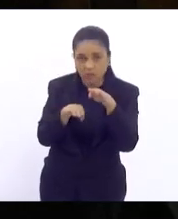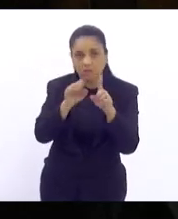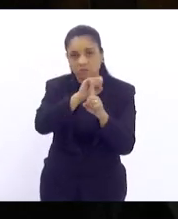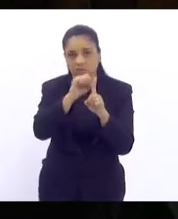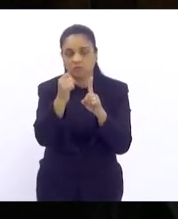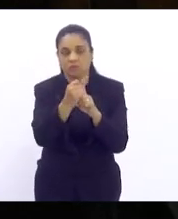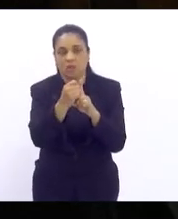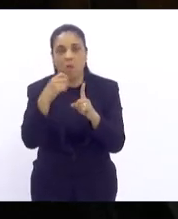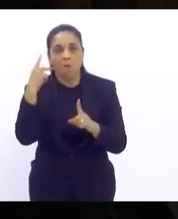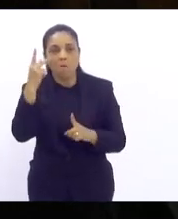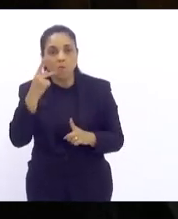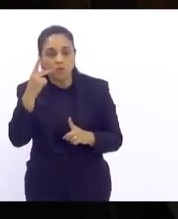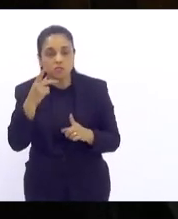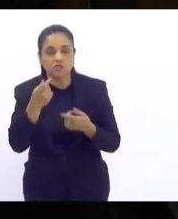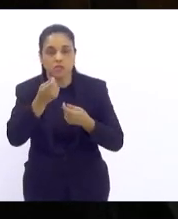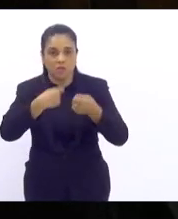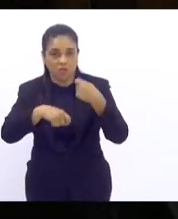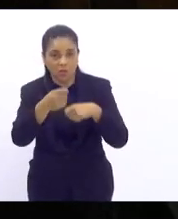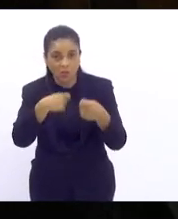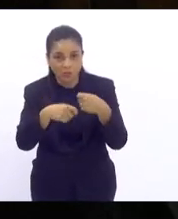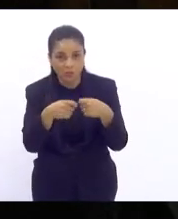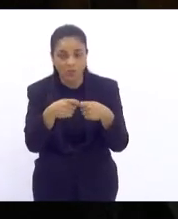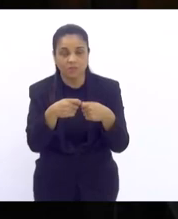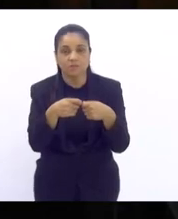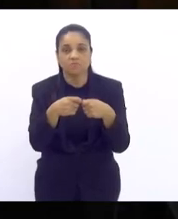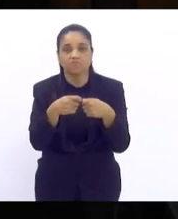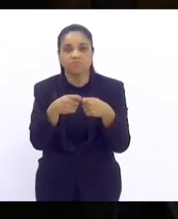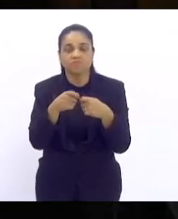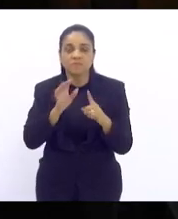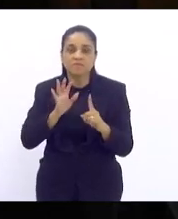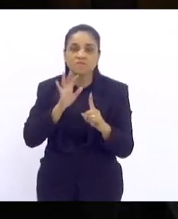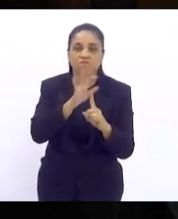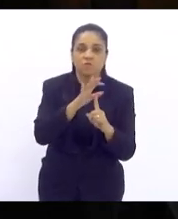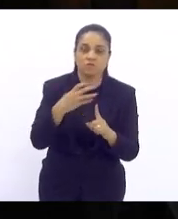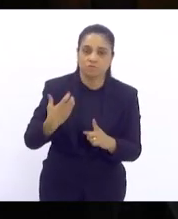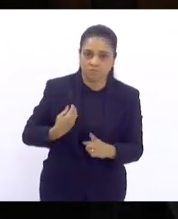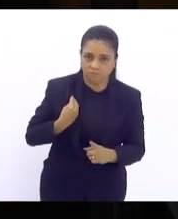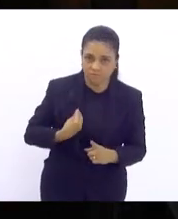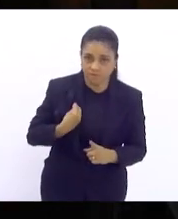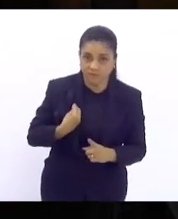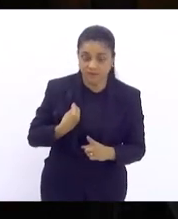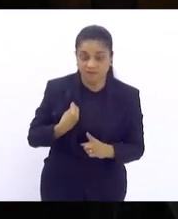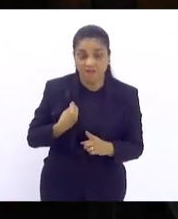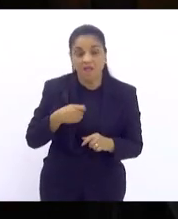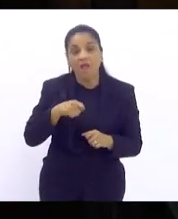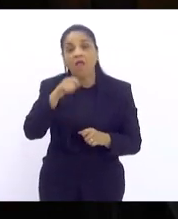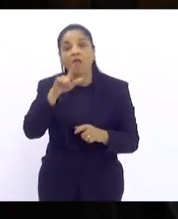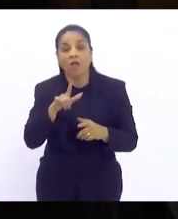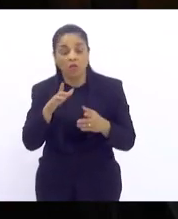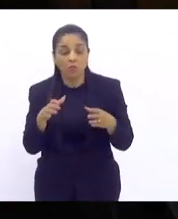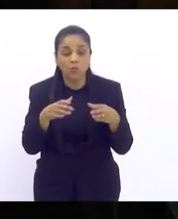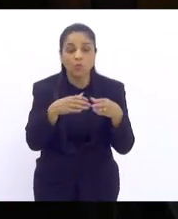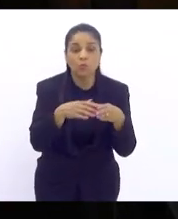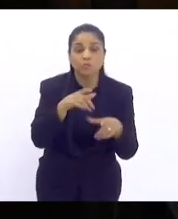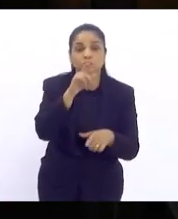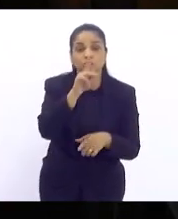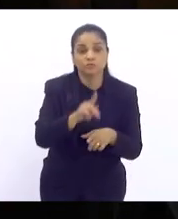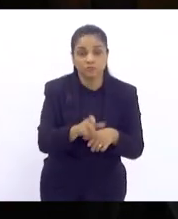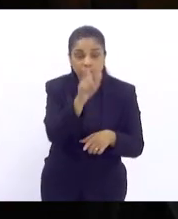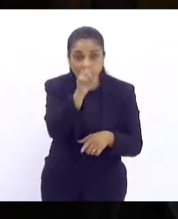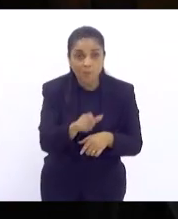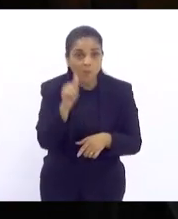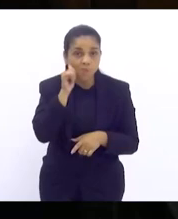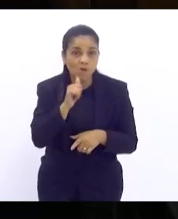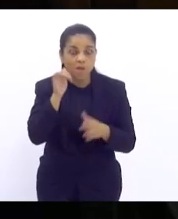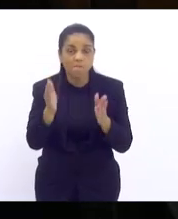políticas e econômicas interfere mais na vida interfere na vida dessas mulheres mulheres pobres de